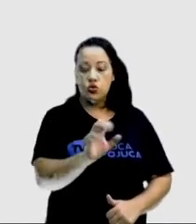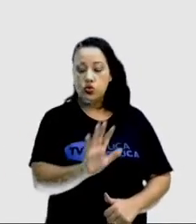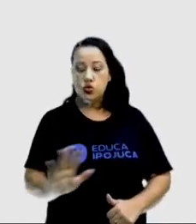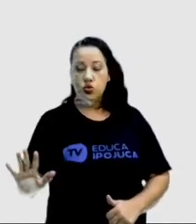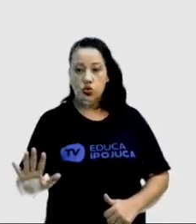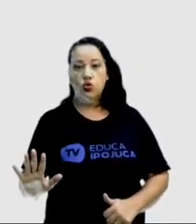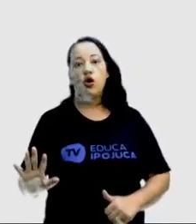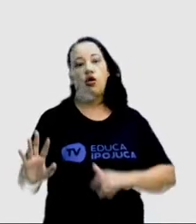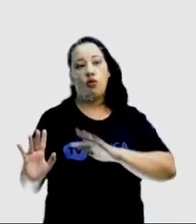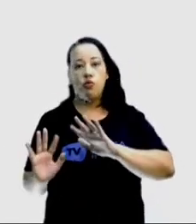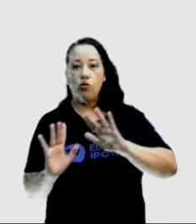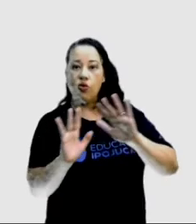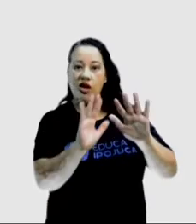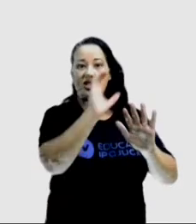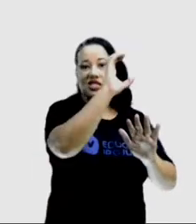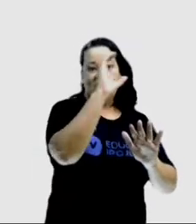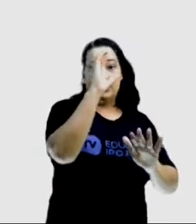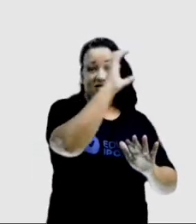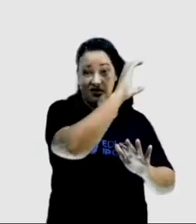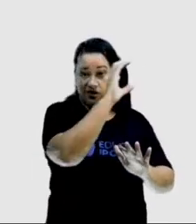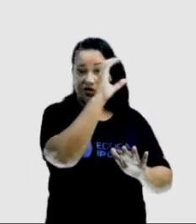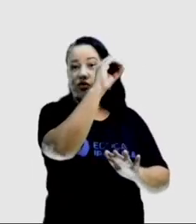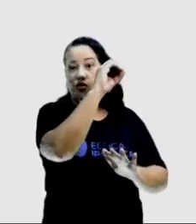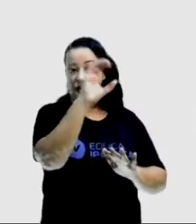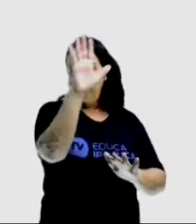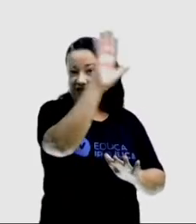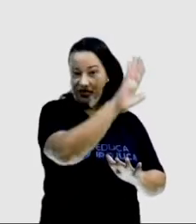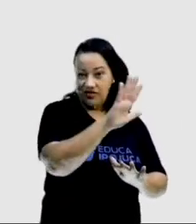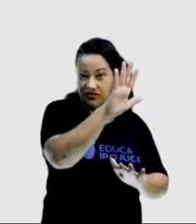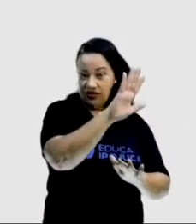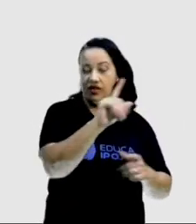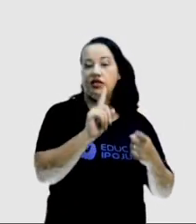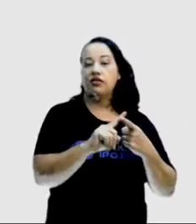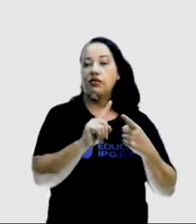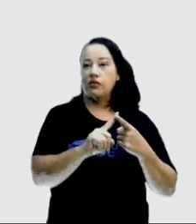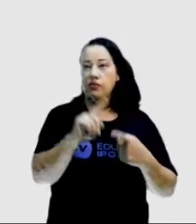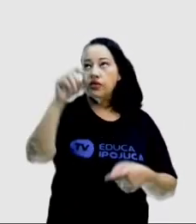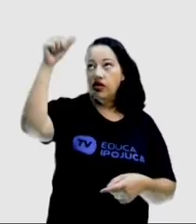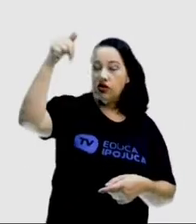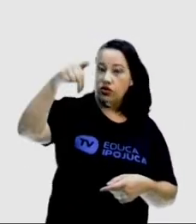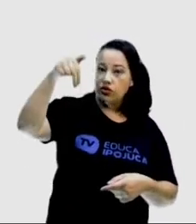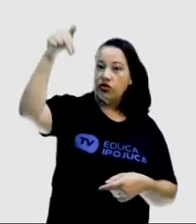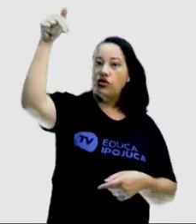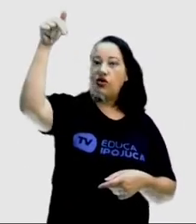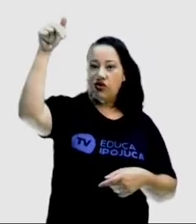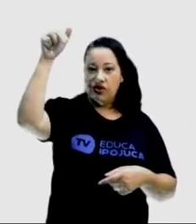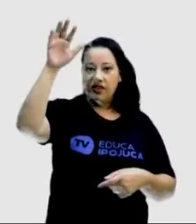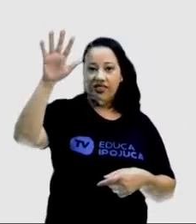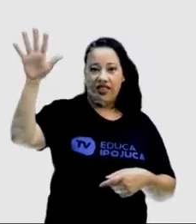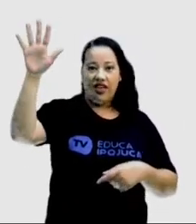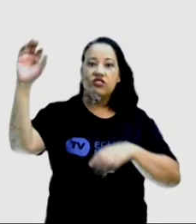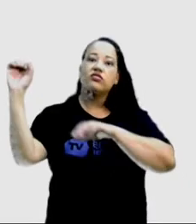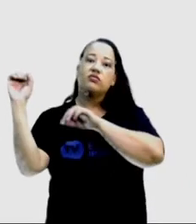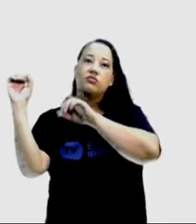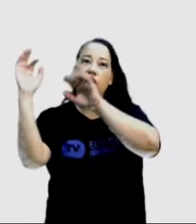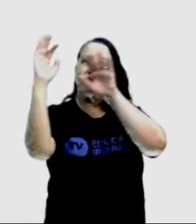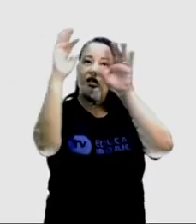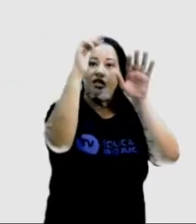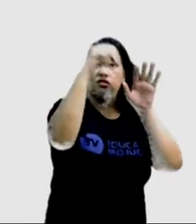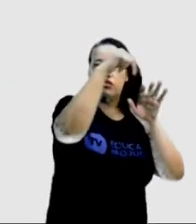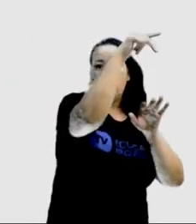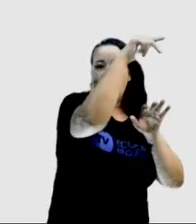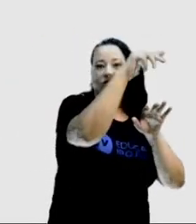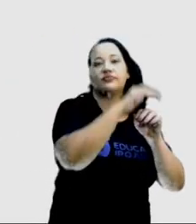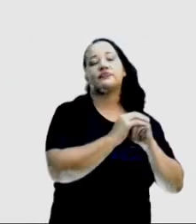-Oeste e outra parte do pessoal do Nordeste migrando para a região Norte. Por que essa migração para o Centro-Oeste?